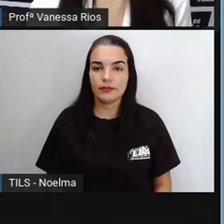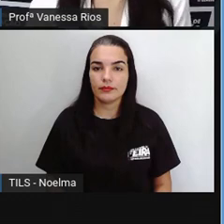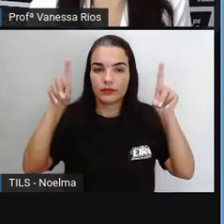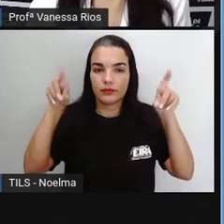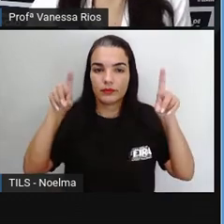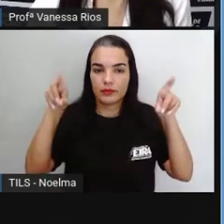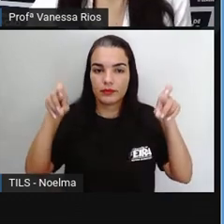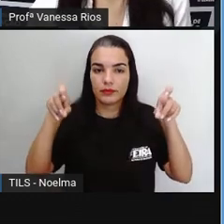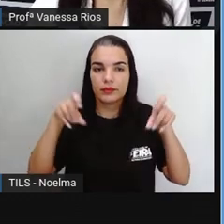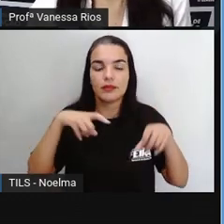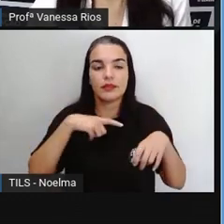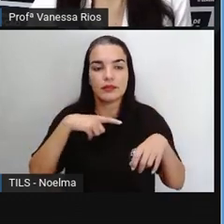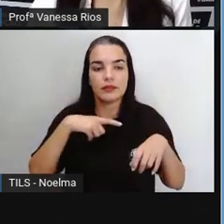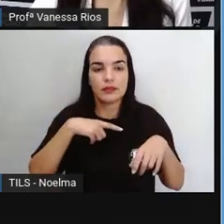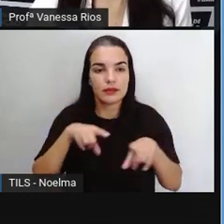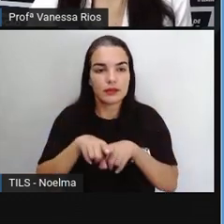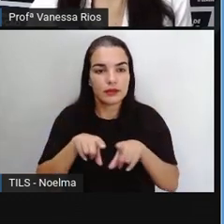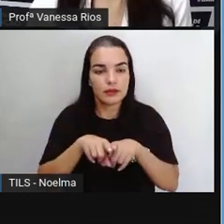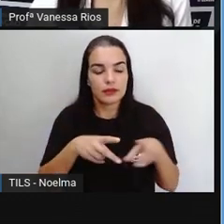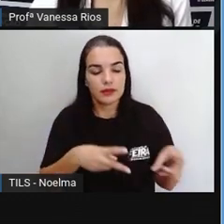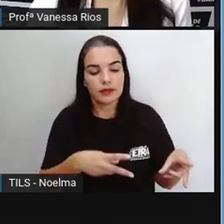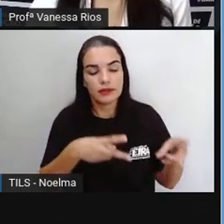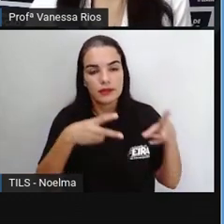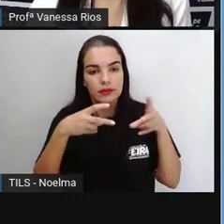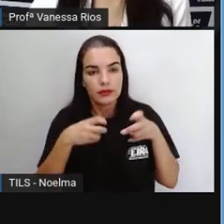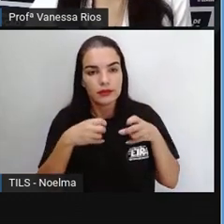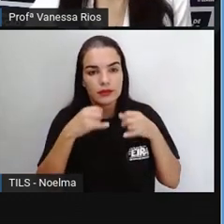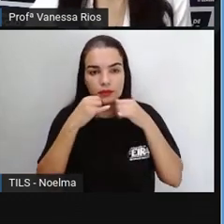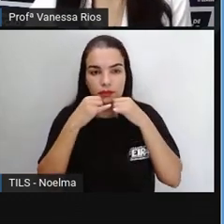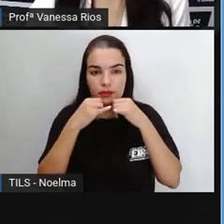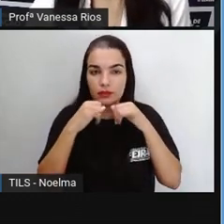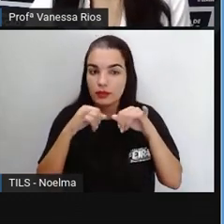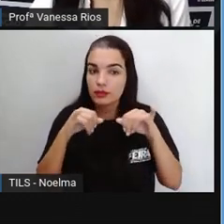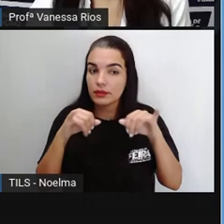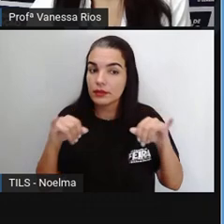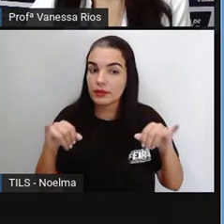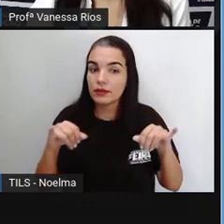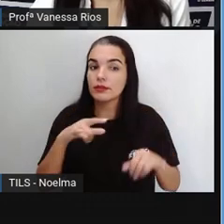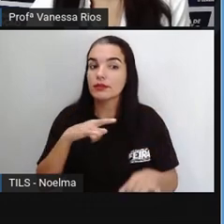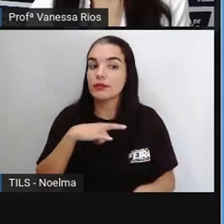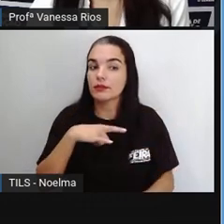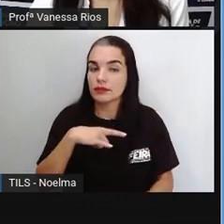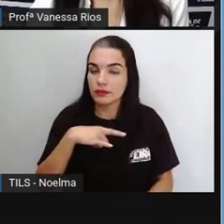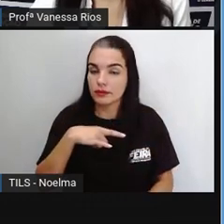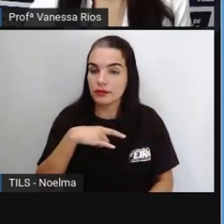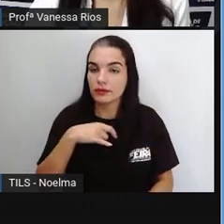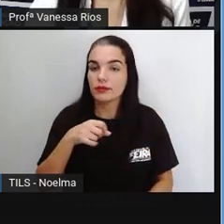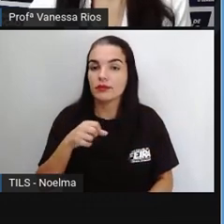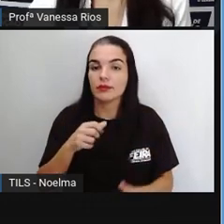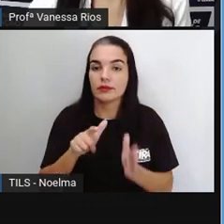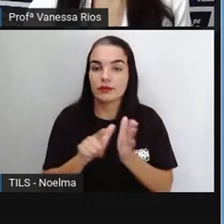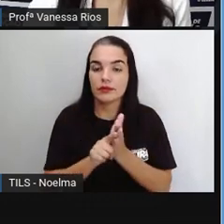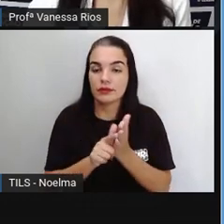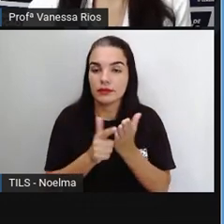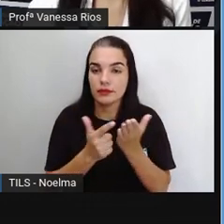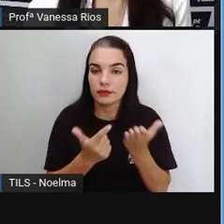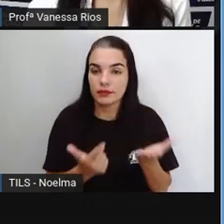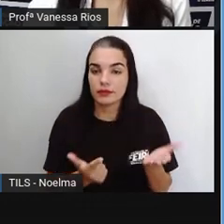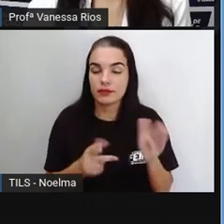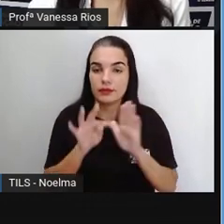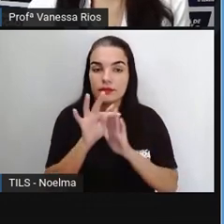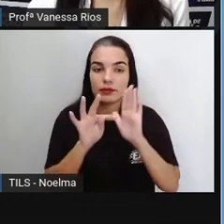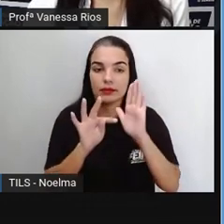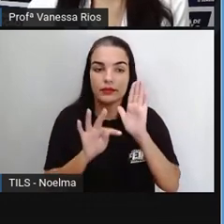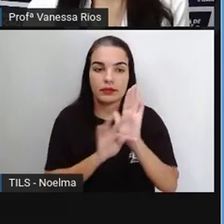mas a gente já observou as notícias as aspas aparecendo aí nos textos jornalísticos né normalmente elas